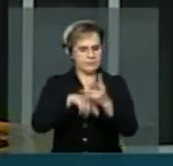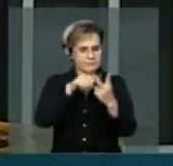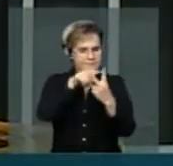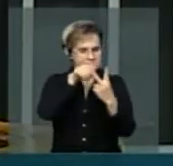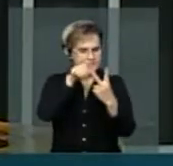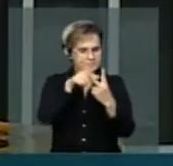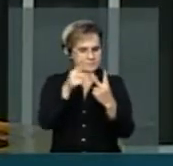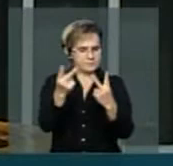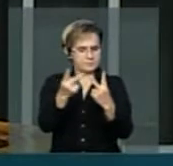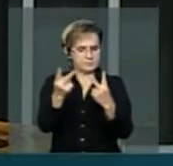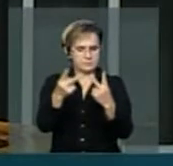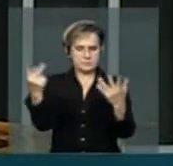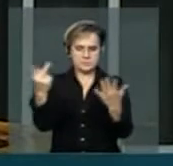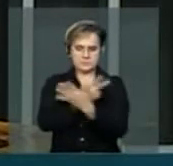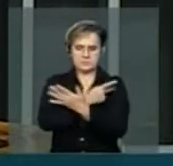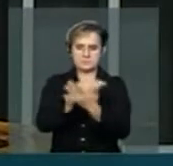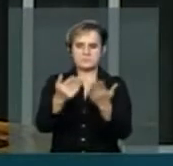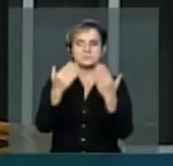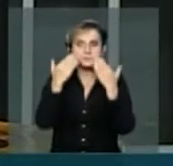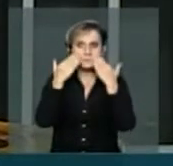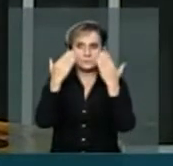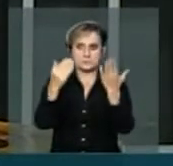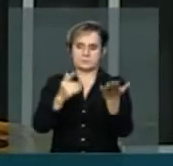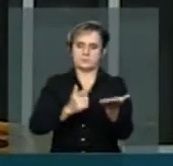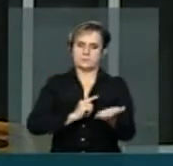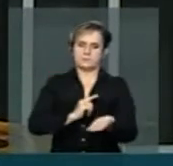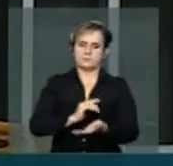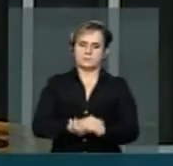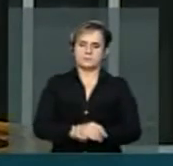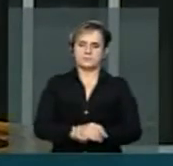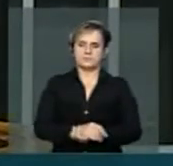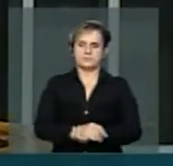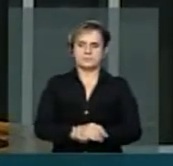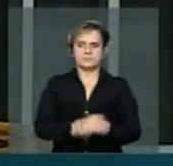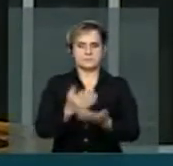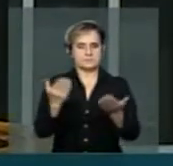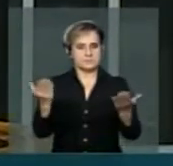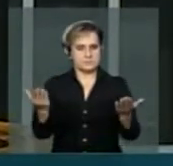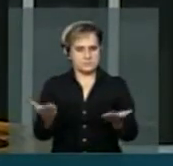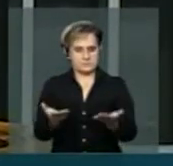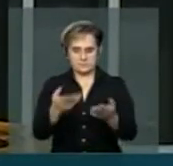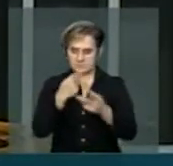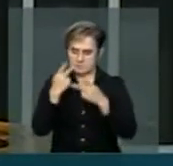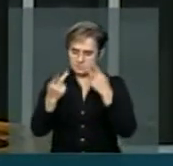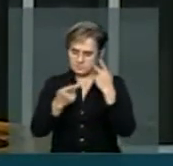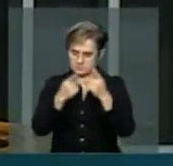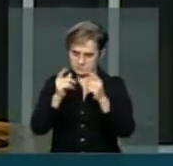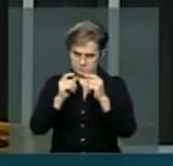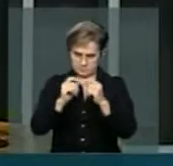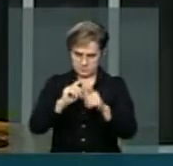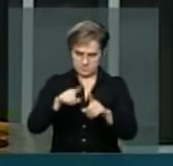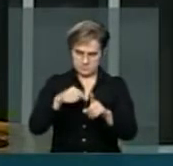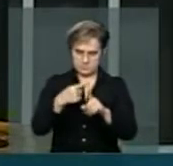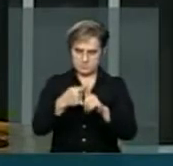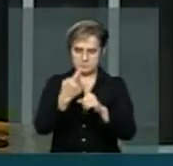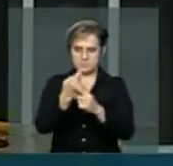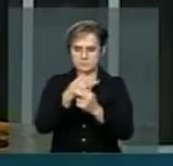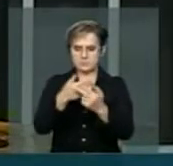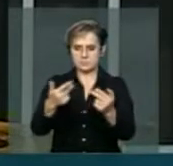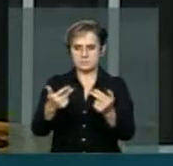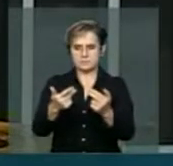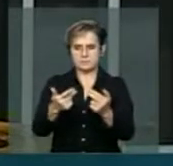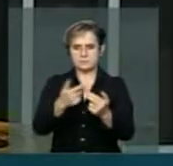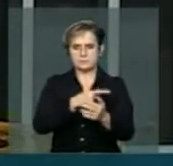realidades que foram apresentadas. E a segunda aqui, senhor presidente, é que, segundo o presidente